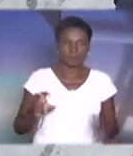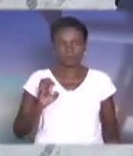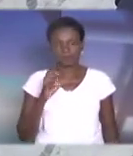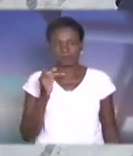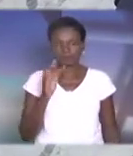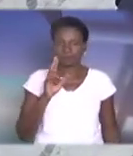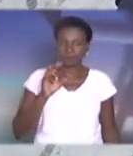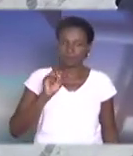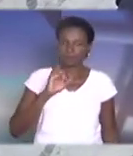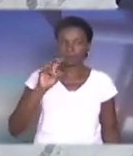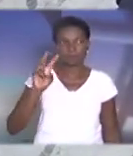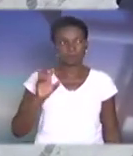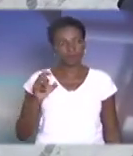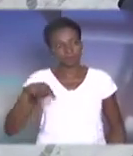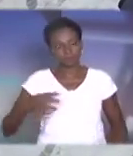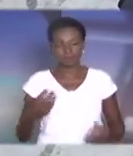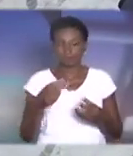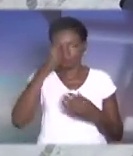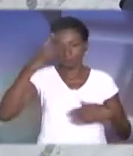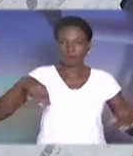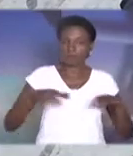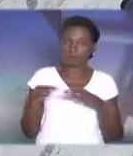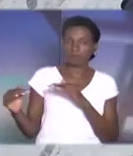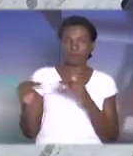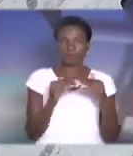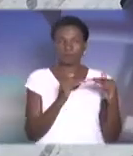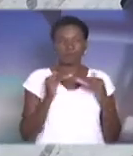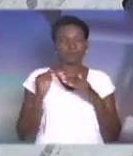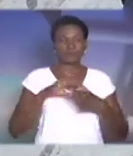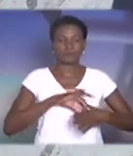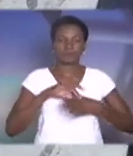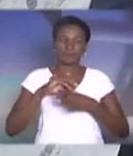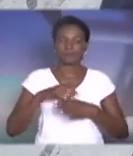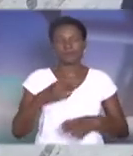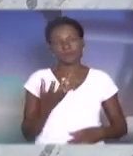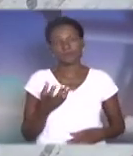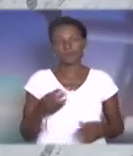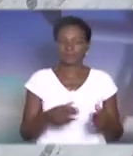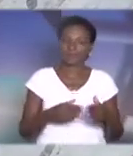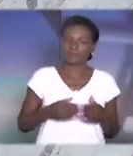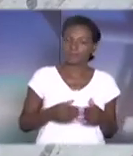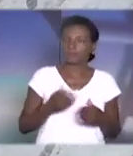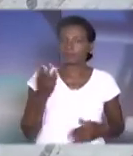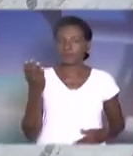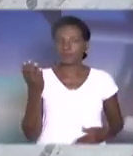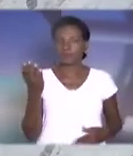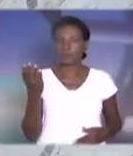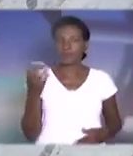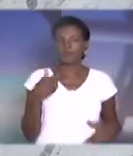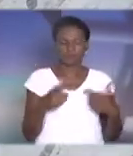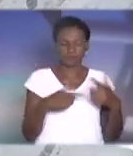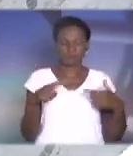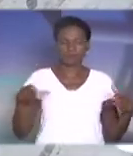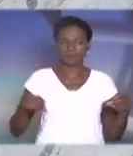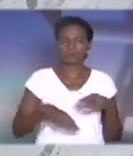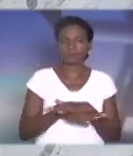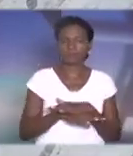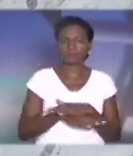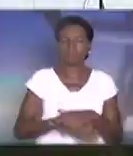de grande movimentação, e por haver acordo de lideranças, eu queria solicitar de vossa excelência o levantamento da presente sessão.